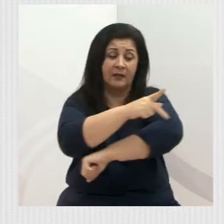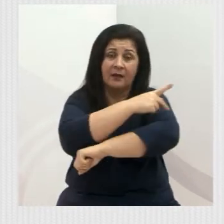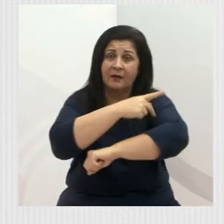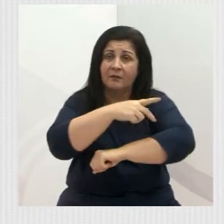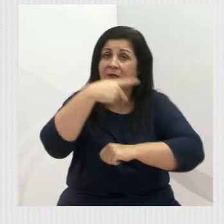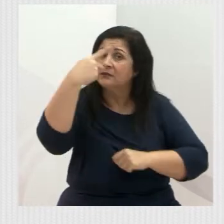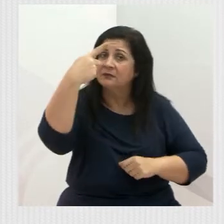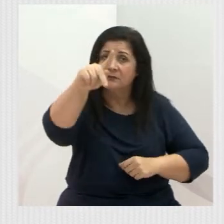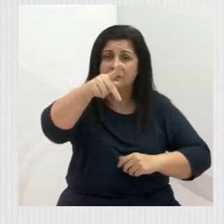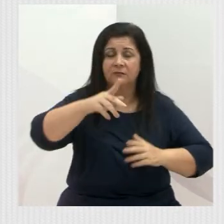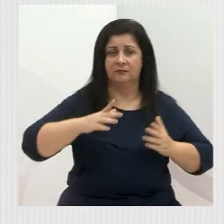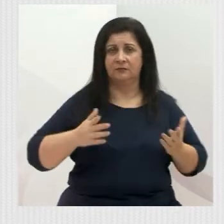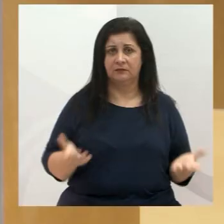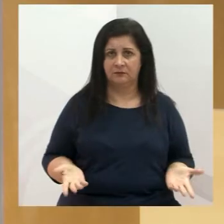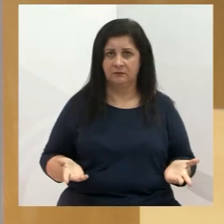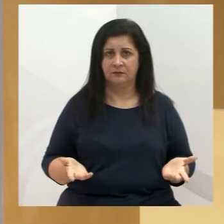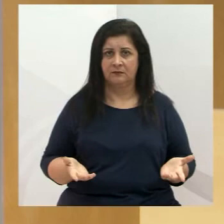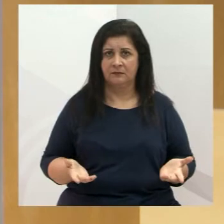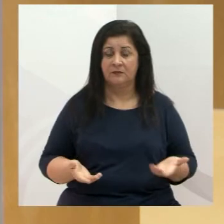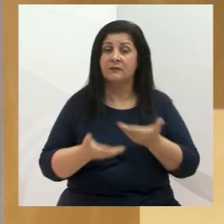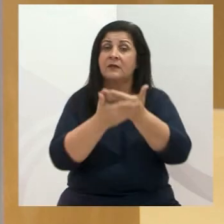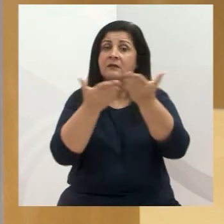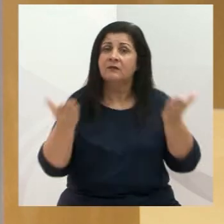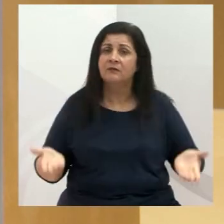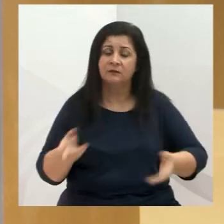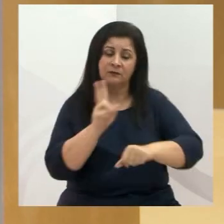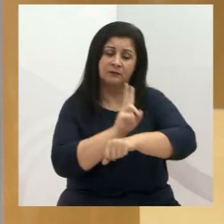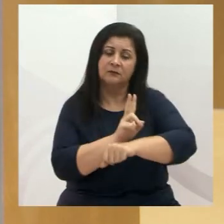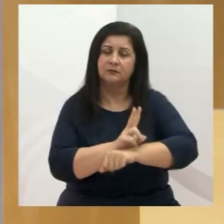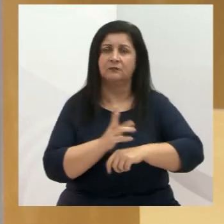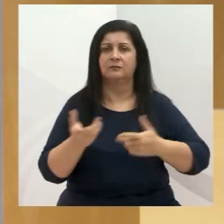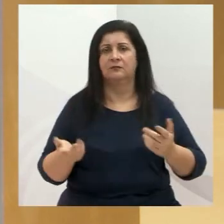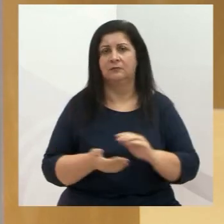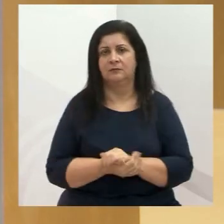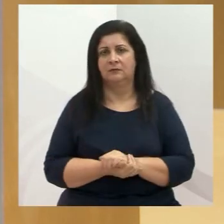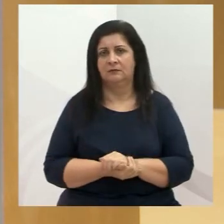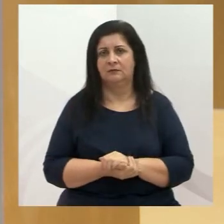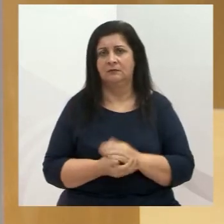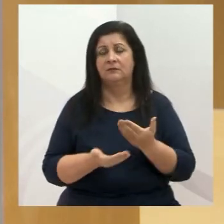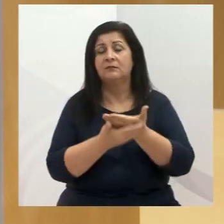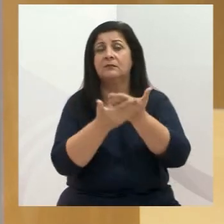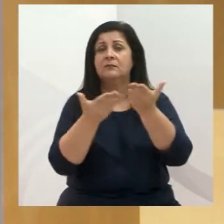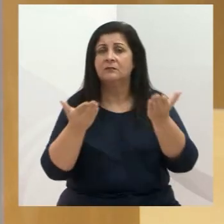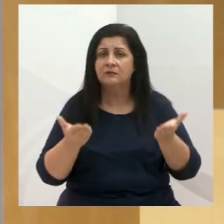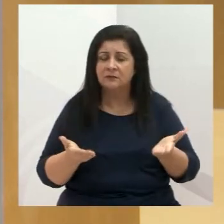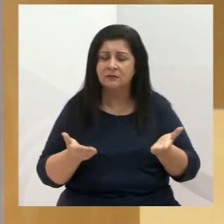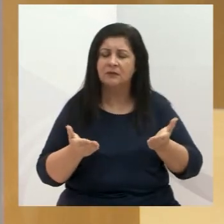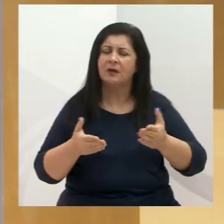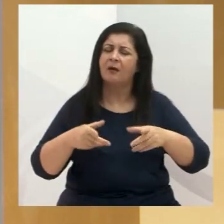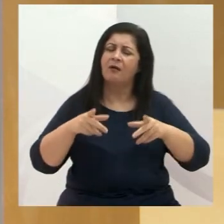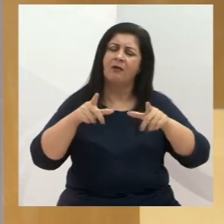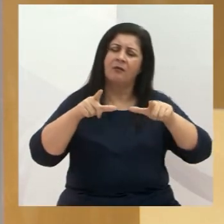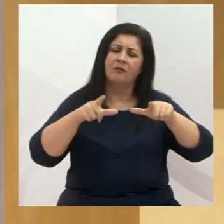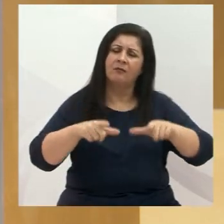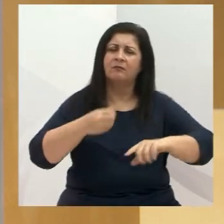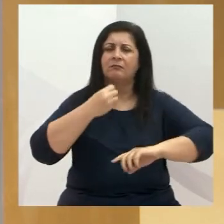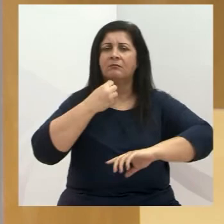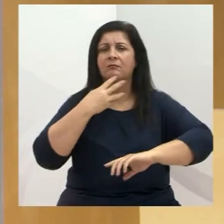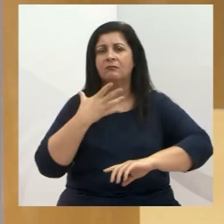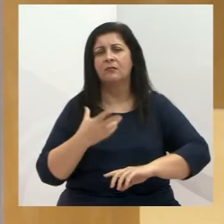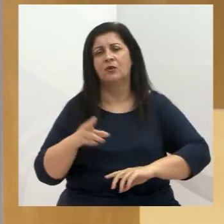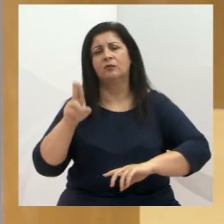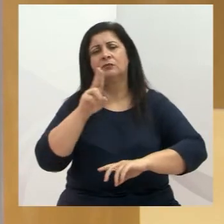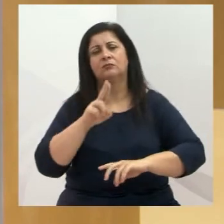vocês, a praça é pra que vocês zelem por ela, é pra que vocês cuidem desse espaço harmonioso, pra que vocês